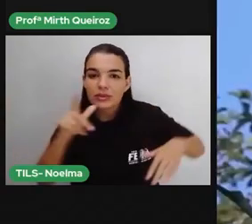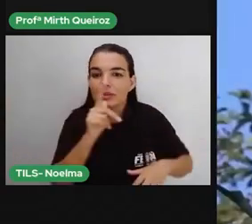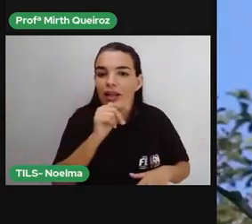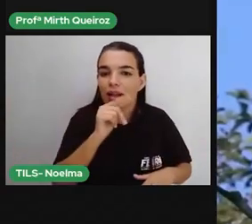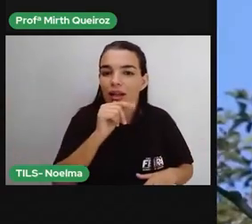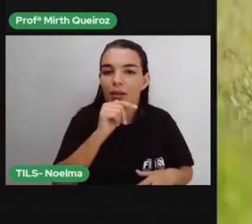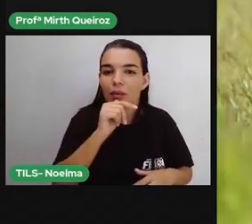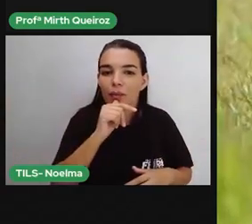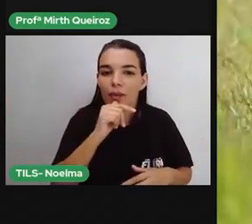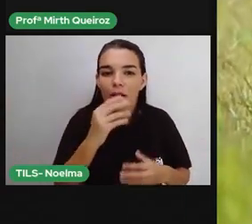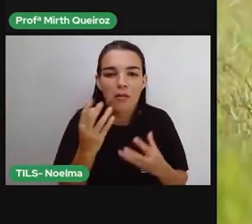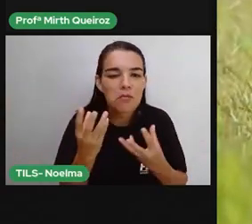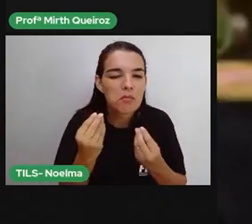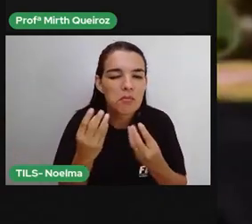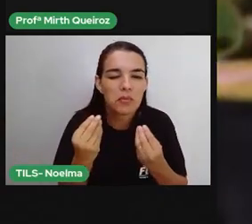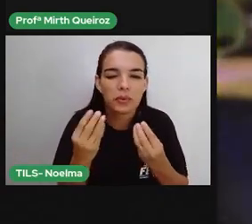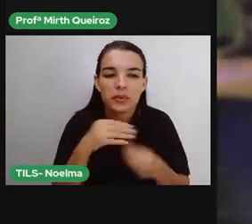plantas.